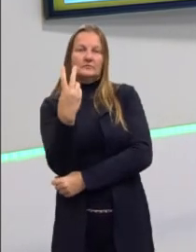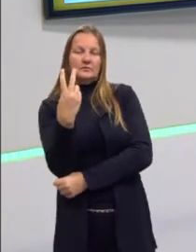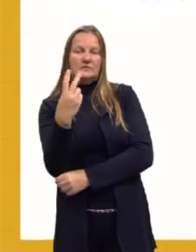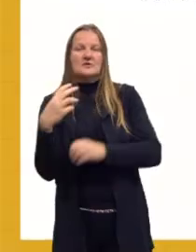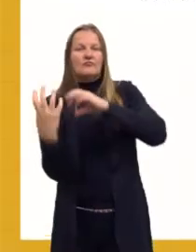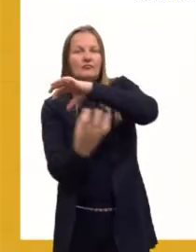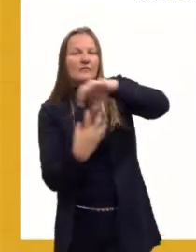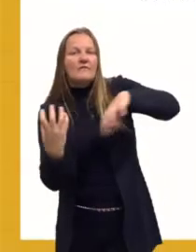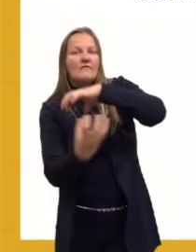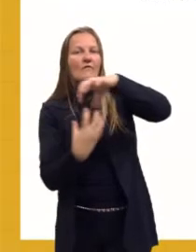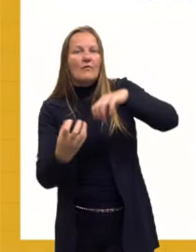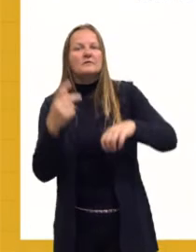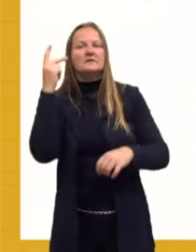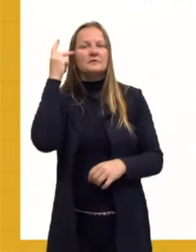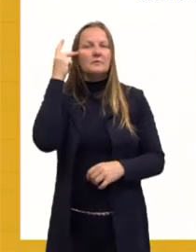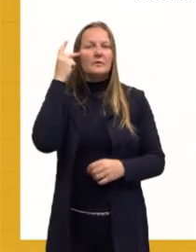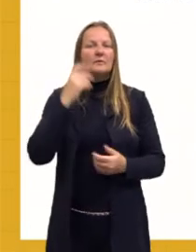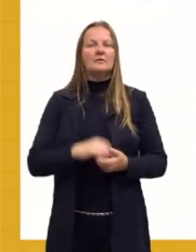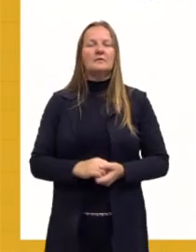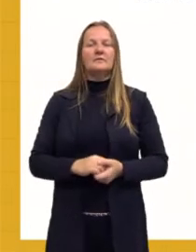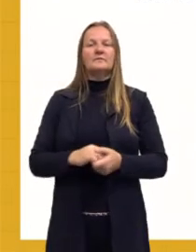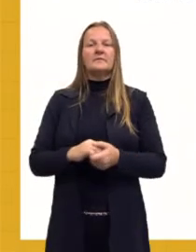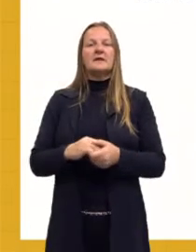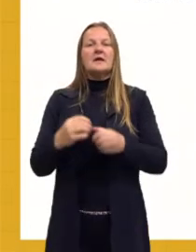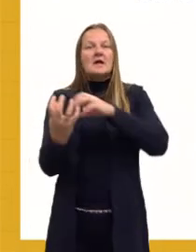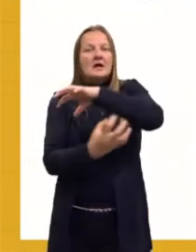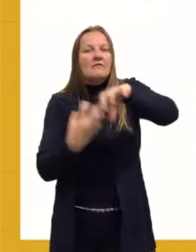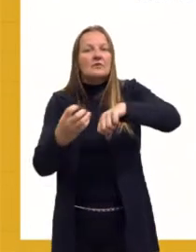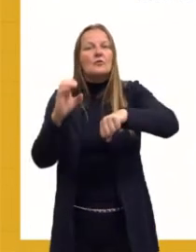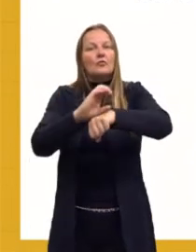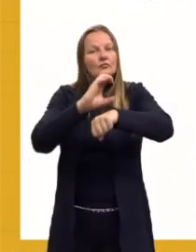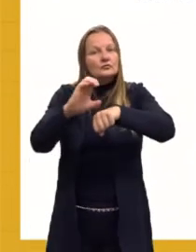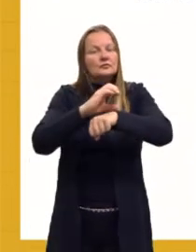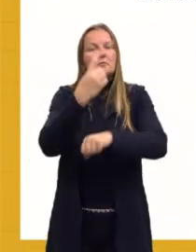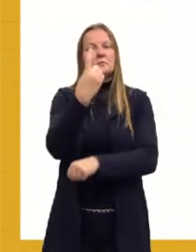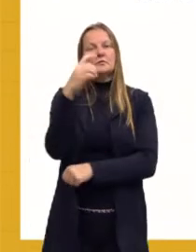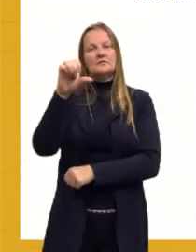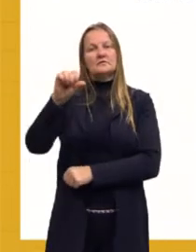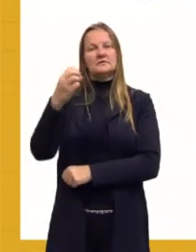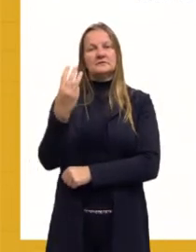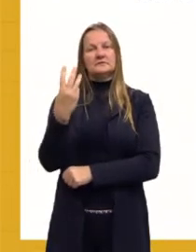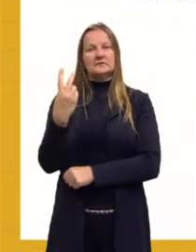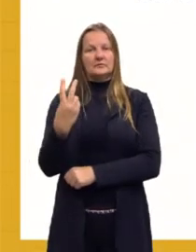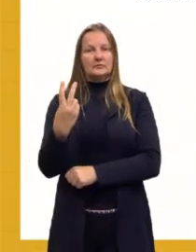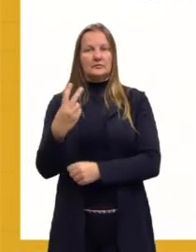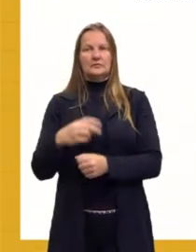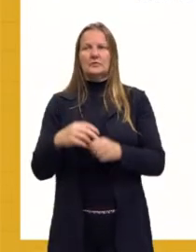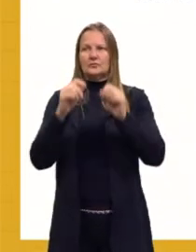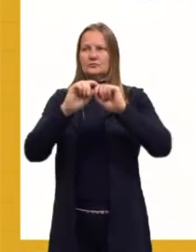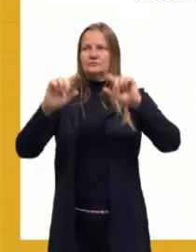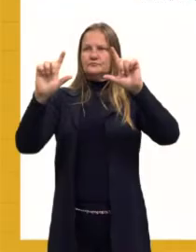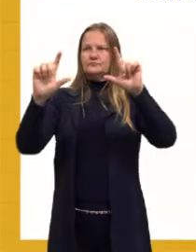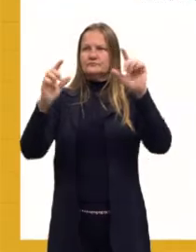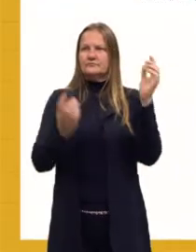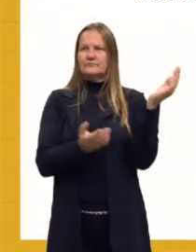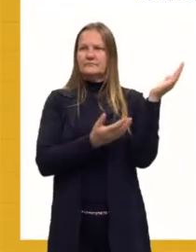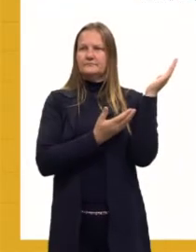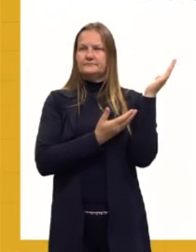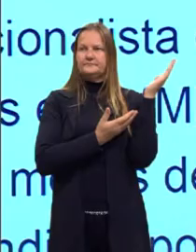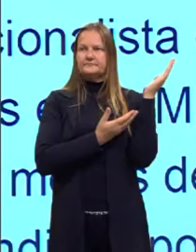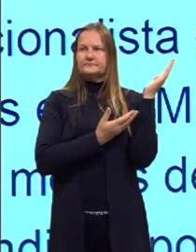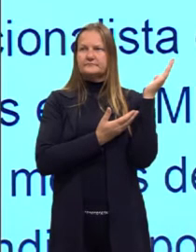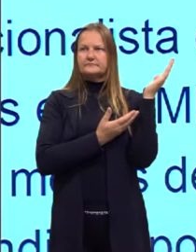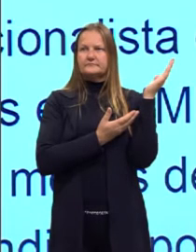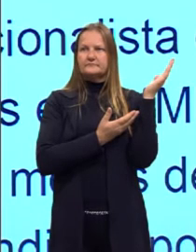revolta em São Paulo, chamada Revolução Constitucionalista de 1932. A gente vê aqui no slide um cartaz chamando os